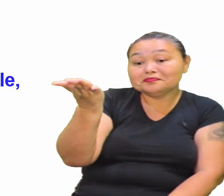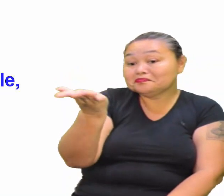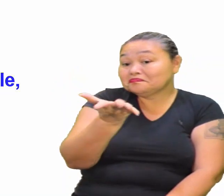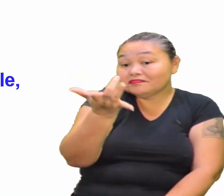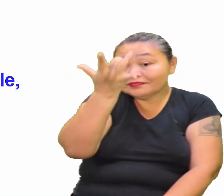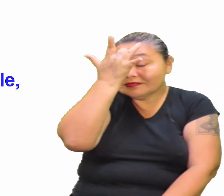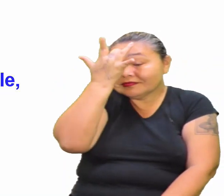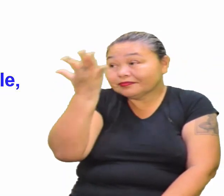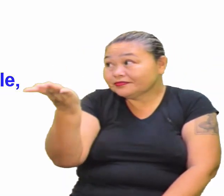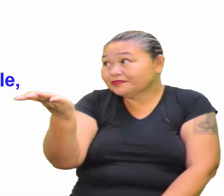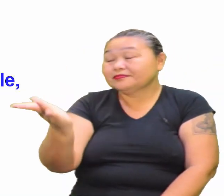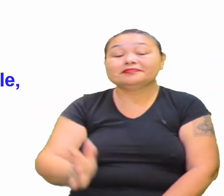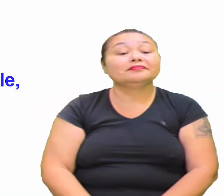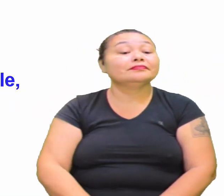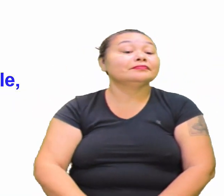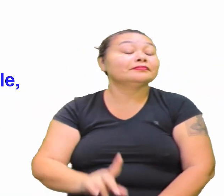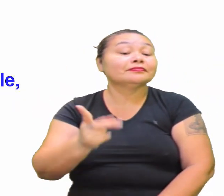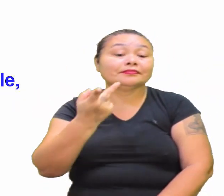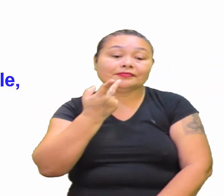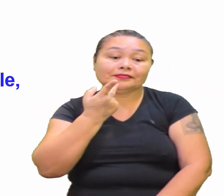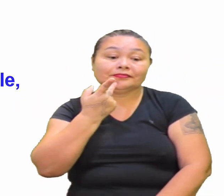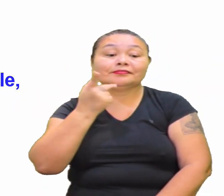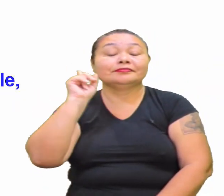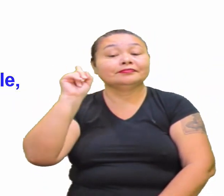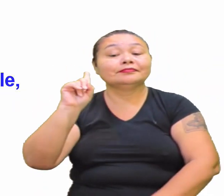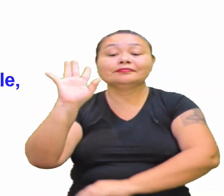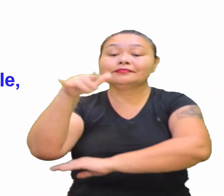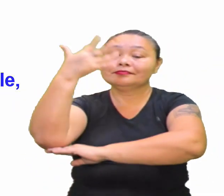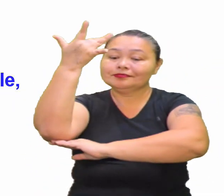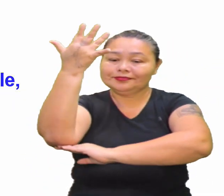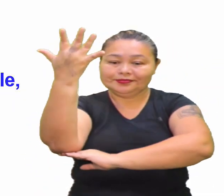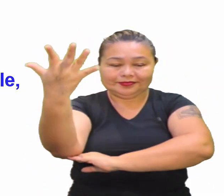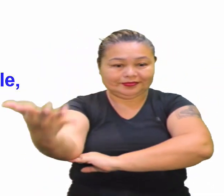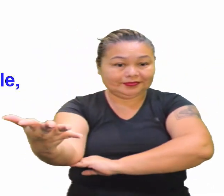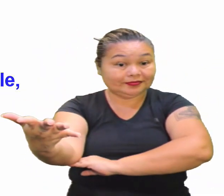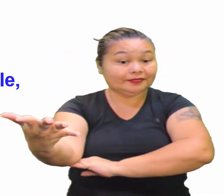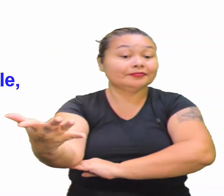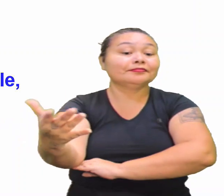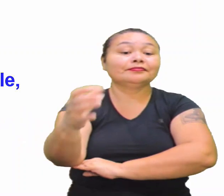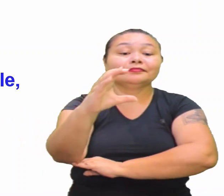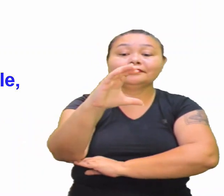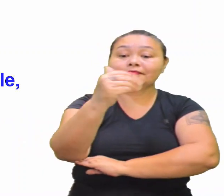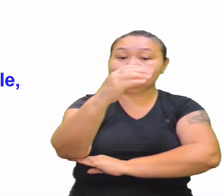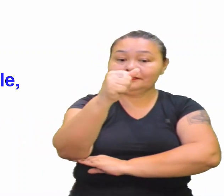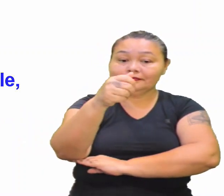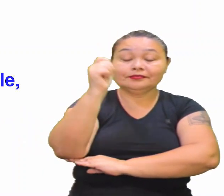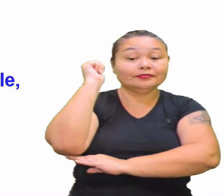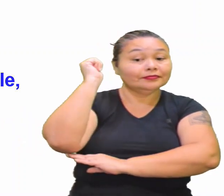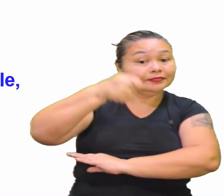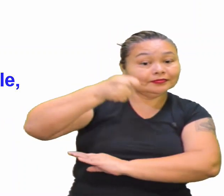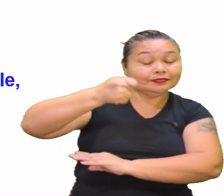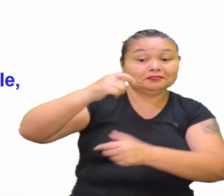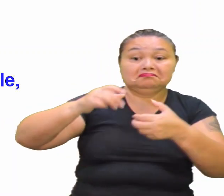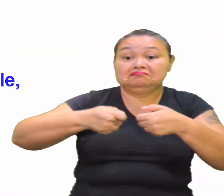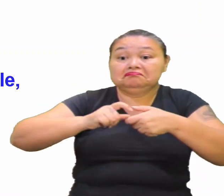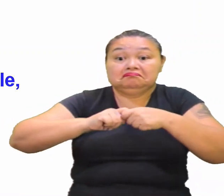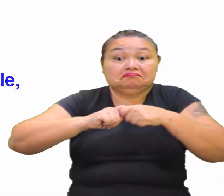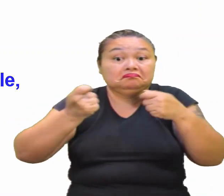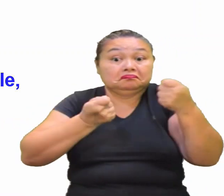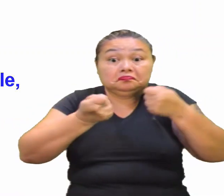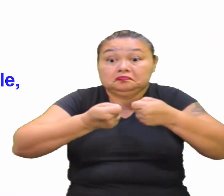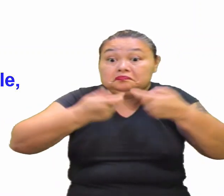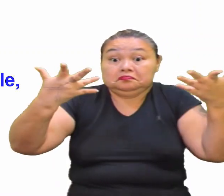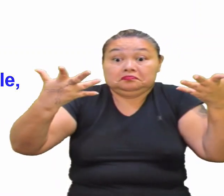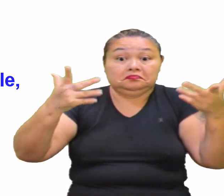mamão com açúcar, né professora? A gente tem a questão do desmatamento Caça e a pesca sem controle A